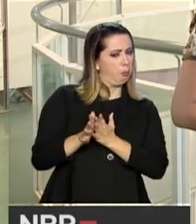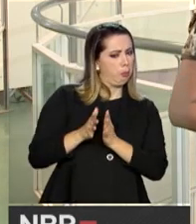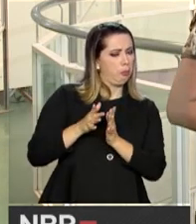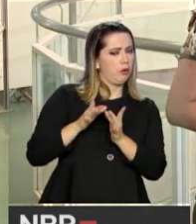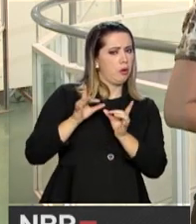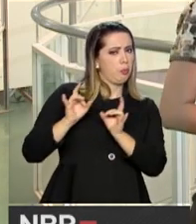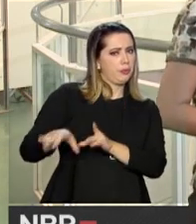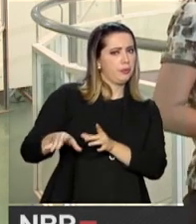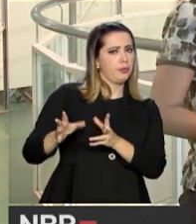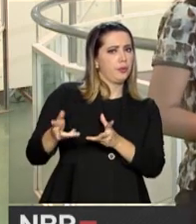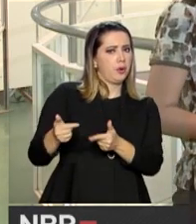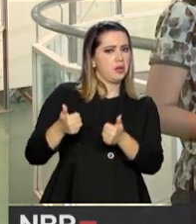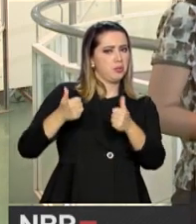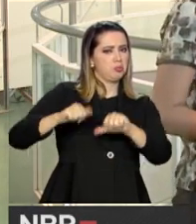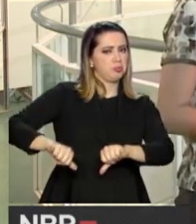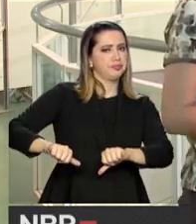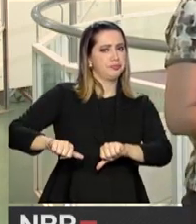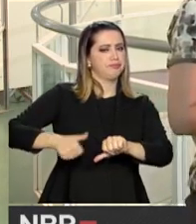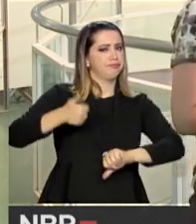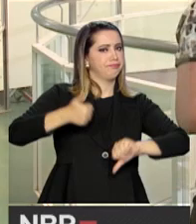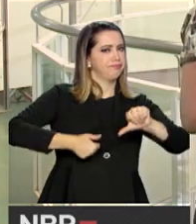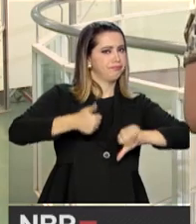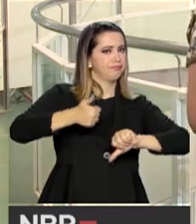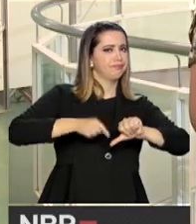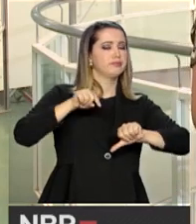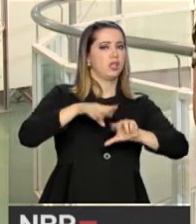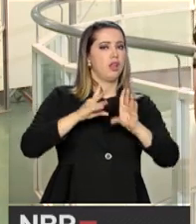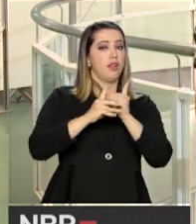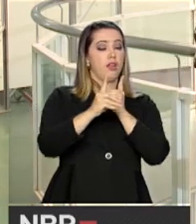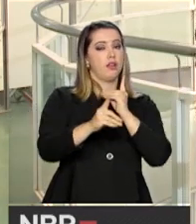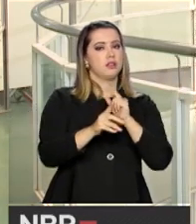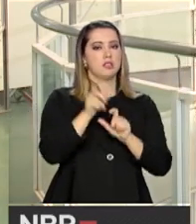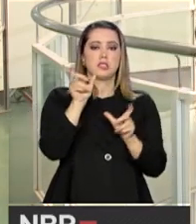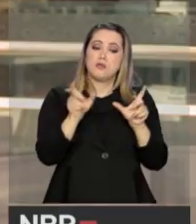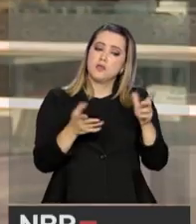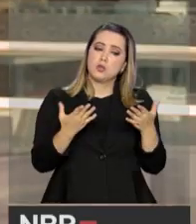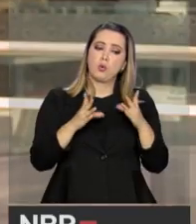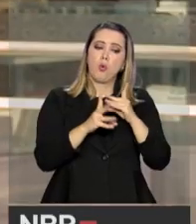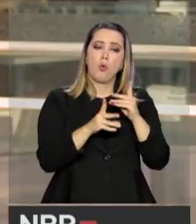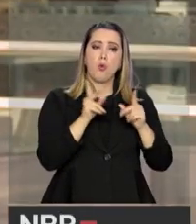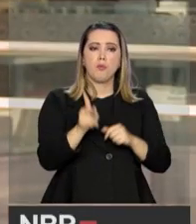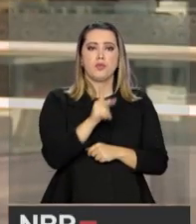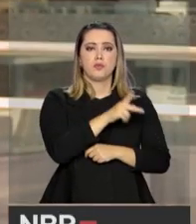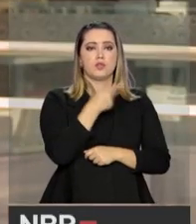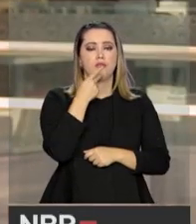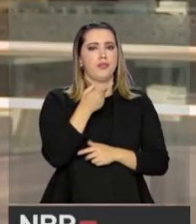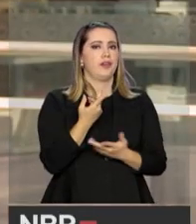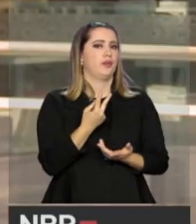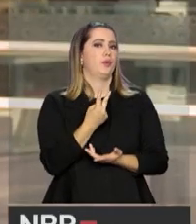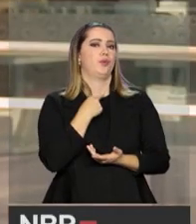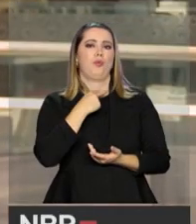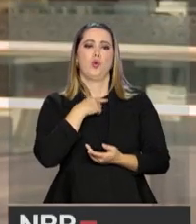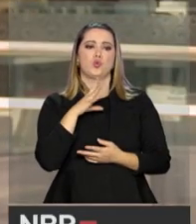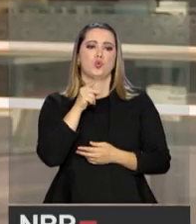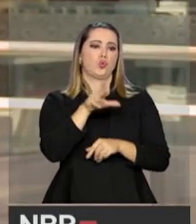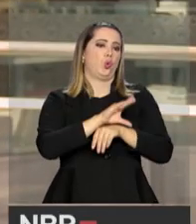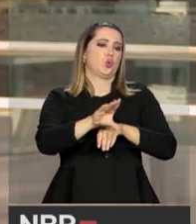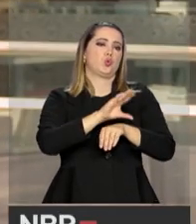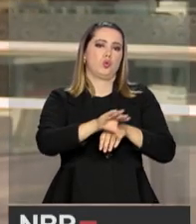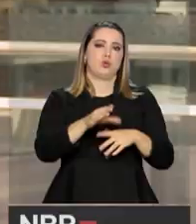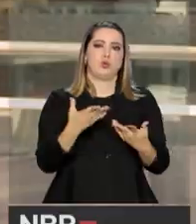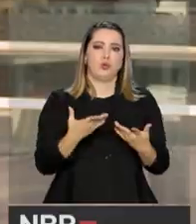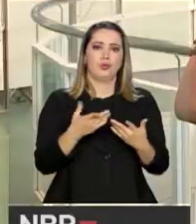relação à qualidade dos cursos à distância. Alguns educadores defendem, por exemplo, que existem disciplinas impossíveis de serem ministradas